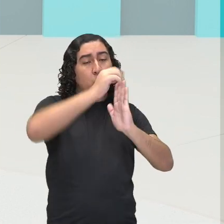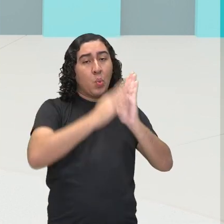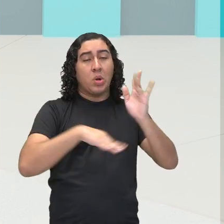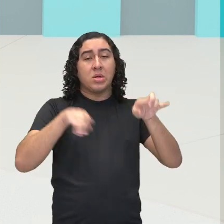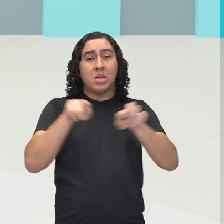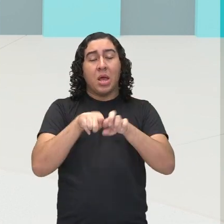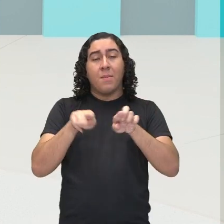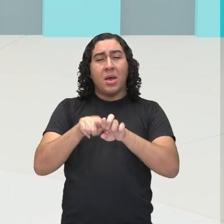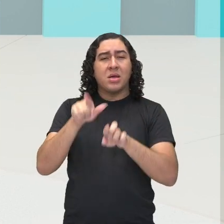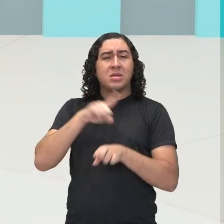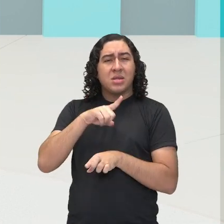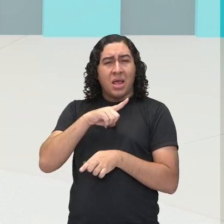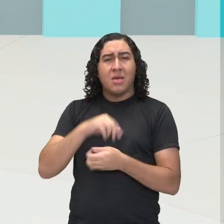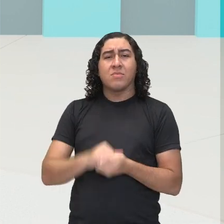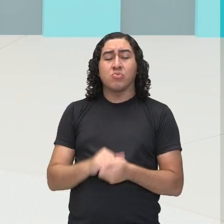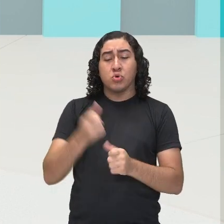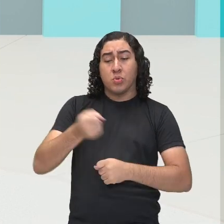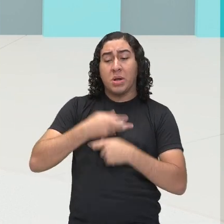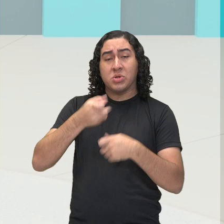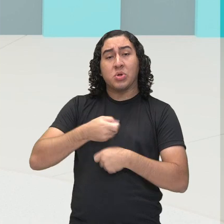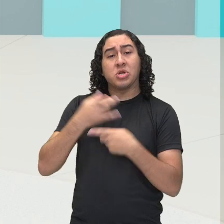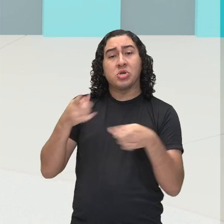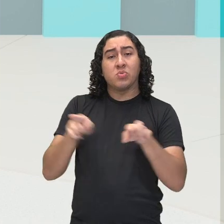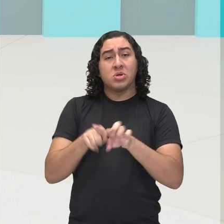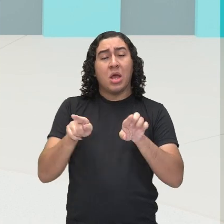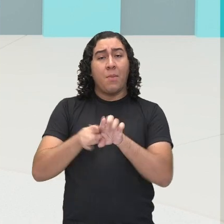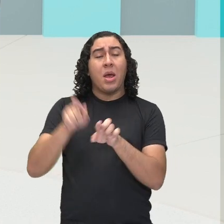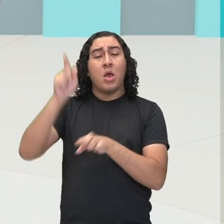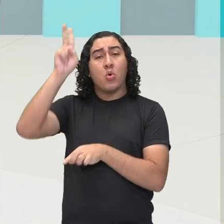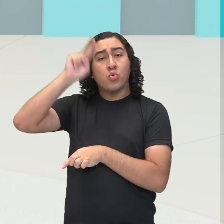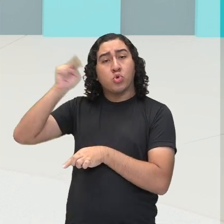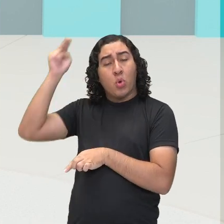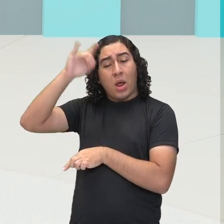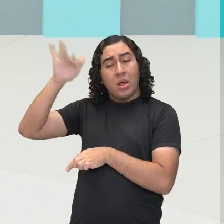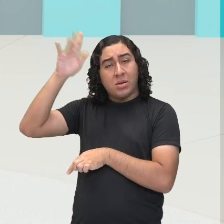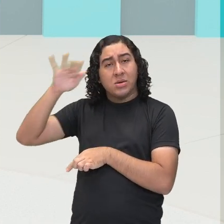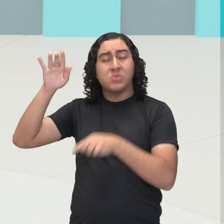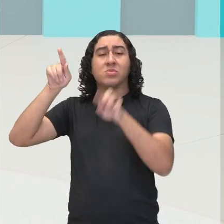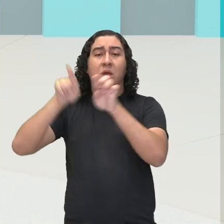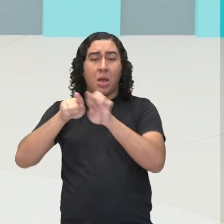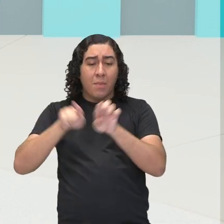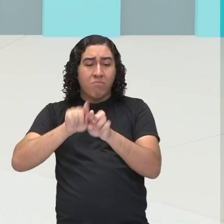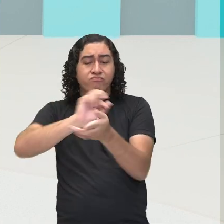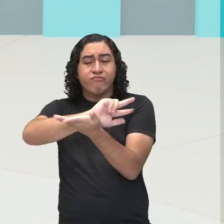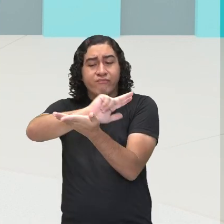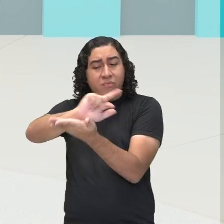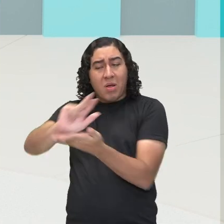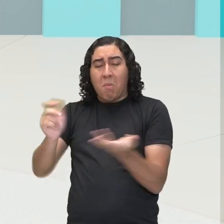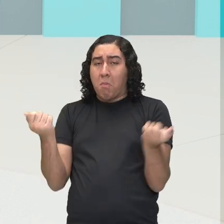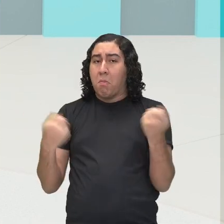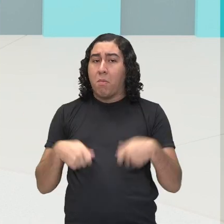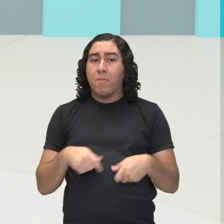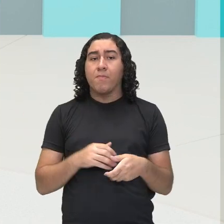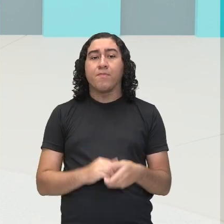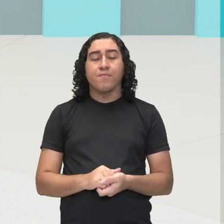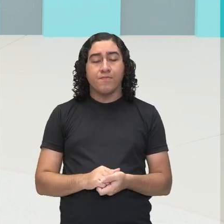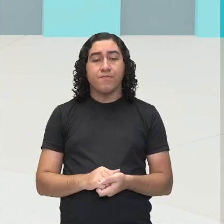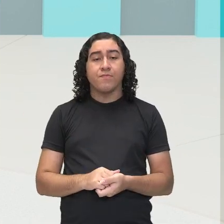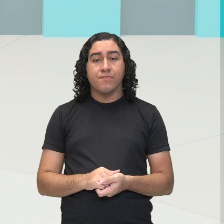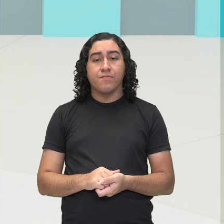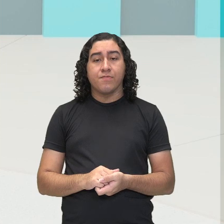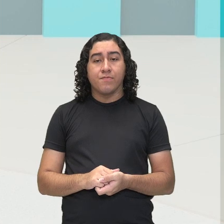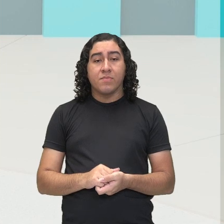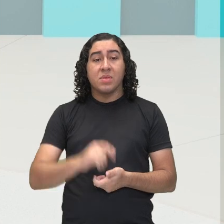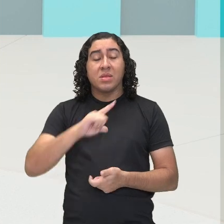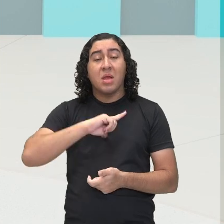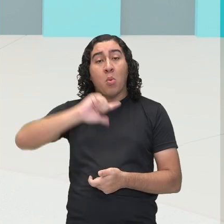Temos impressionismo, expressionismo, temos surrealismo. E aqui, nós temos um outro tipo de arte visual, que é